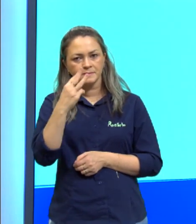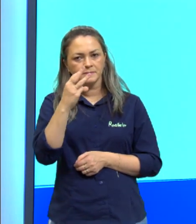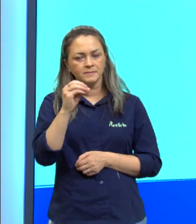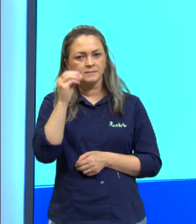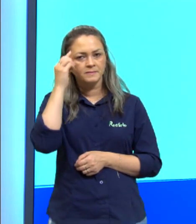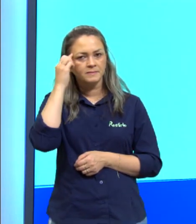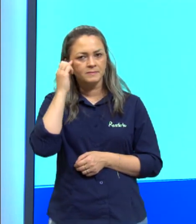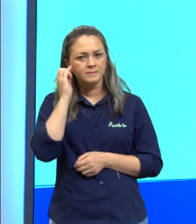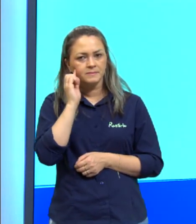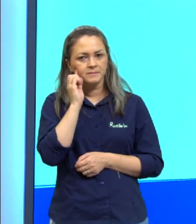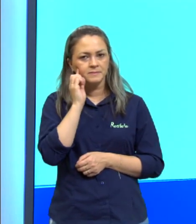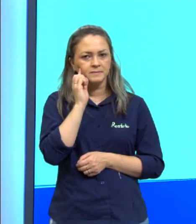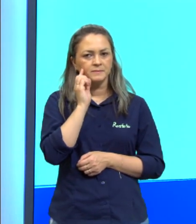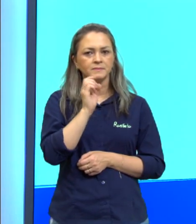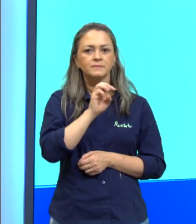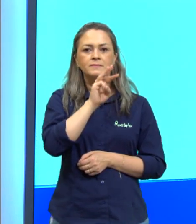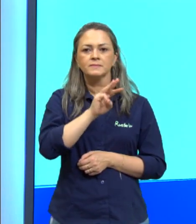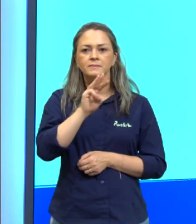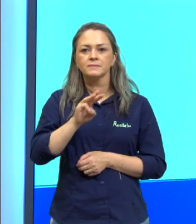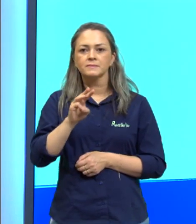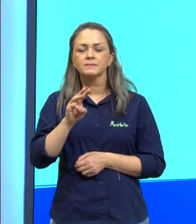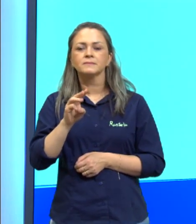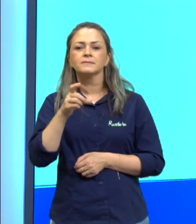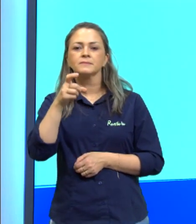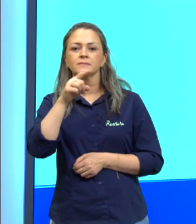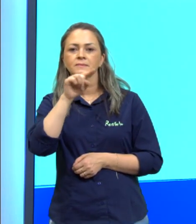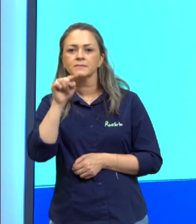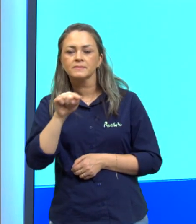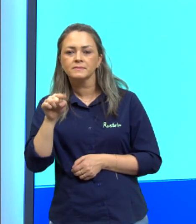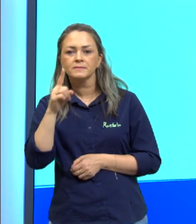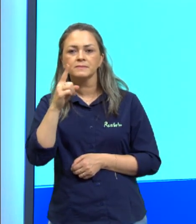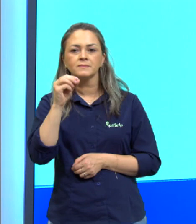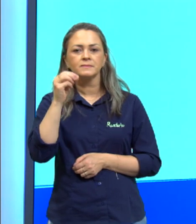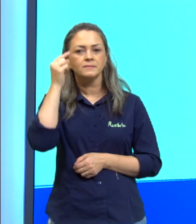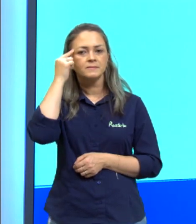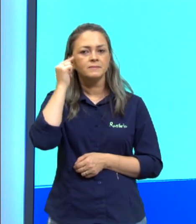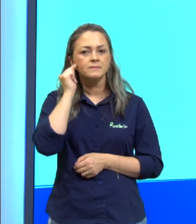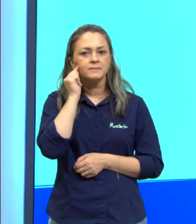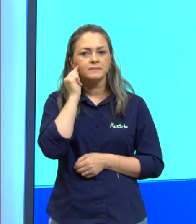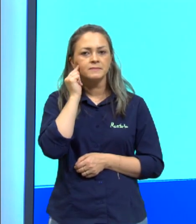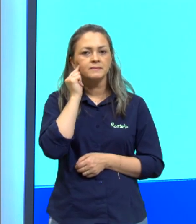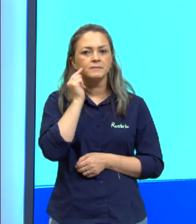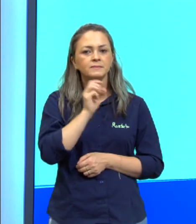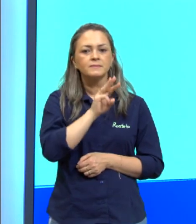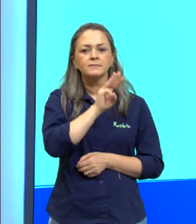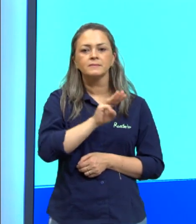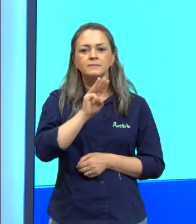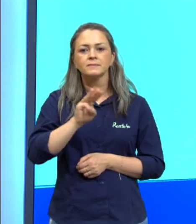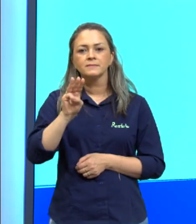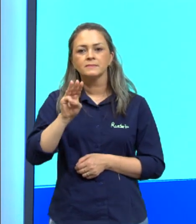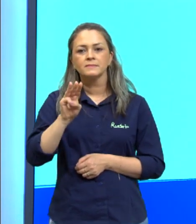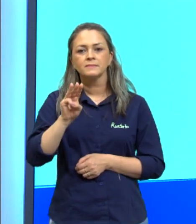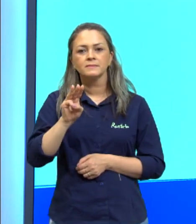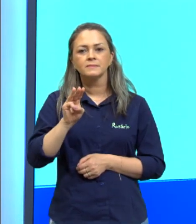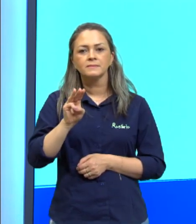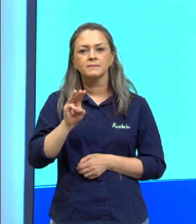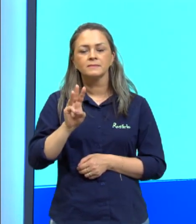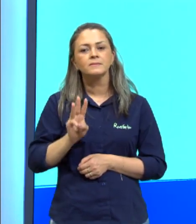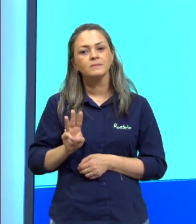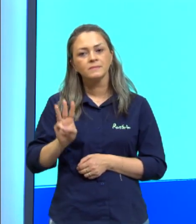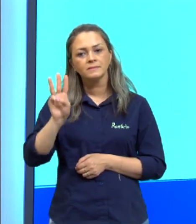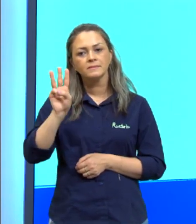No site Z, 10 minutos. No site IW, 38